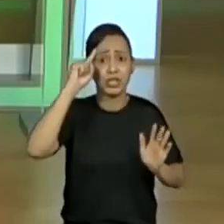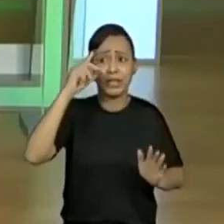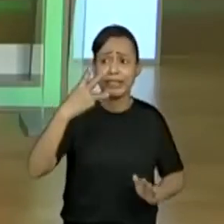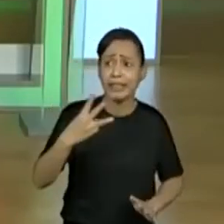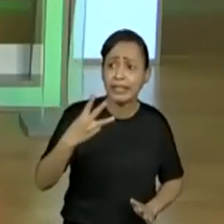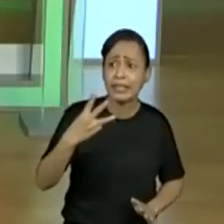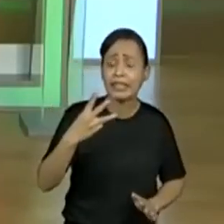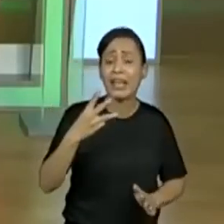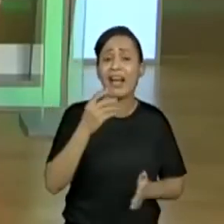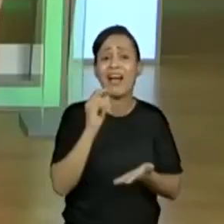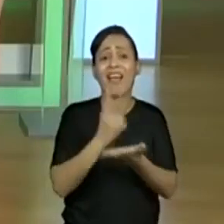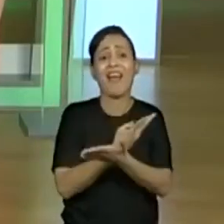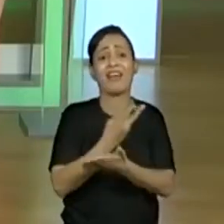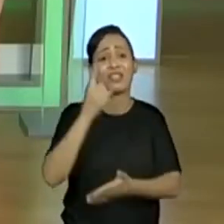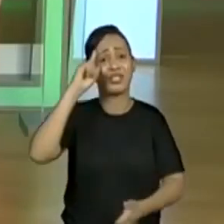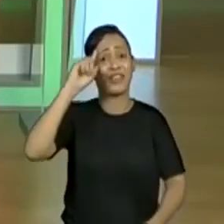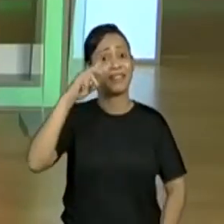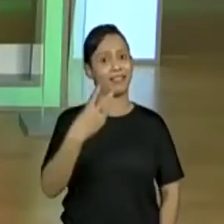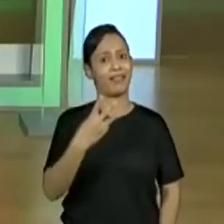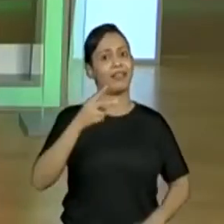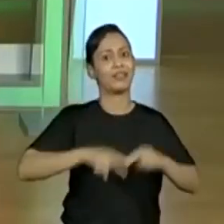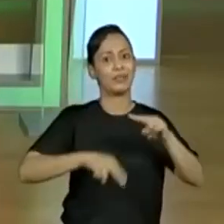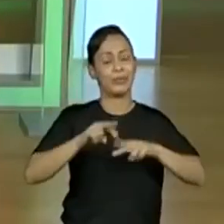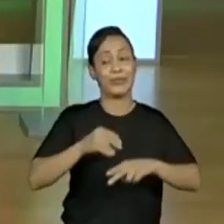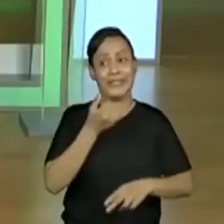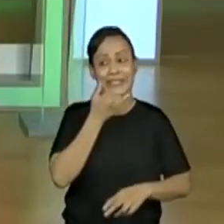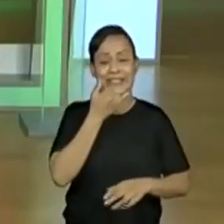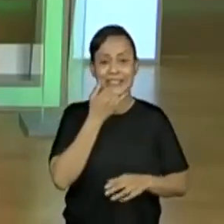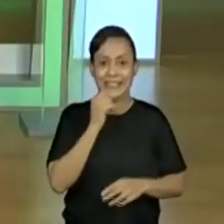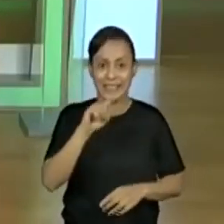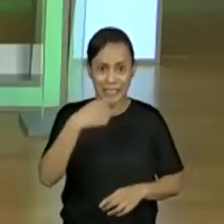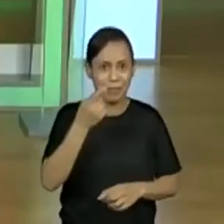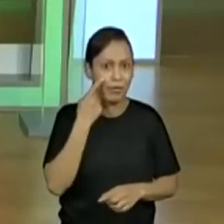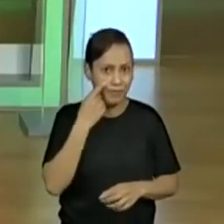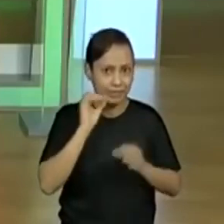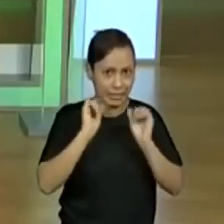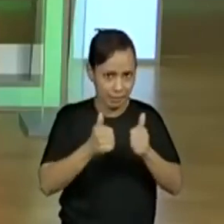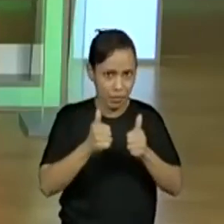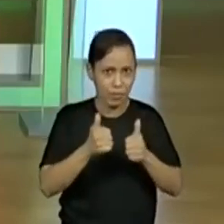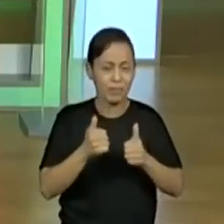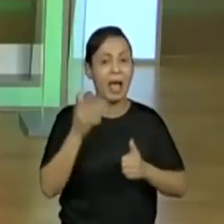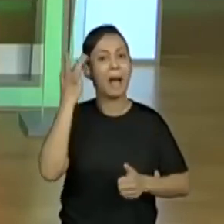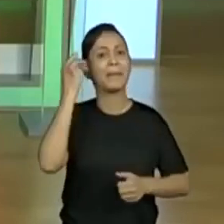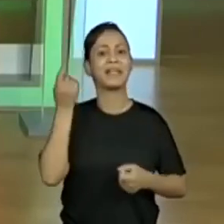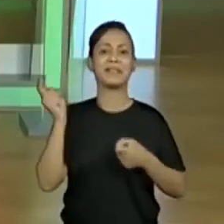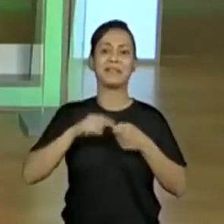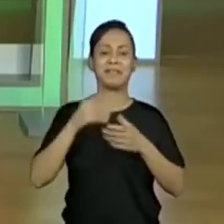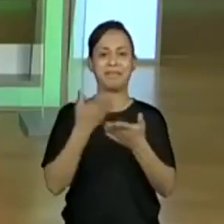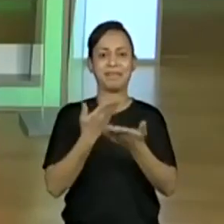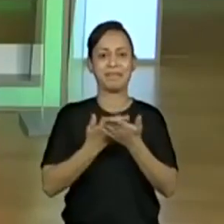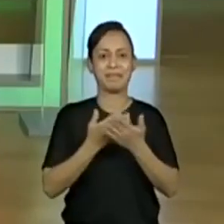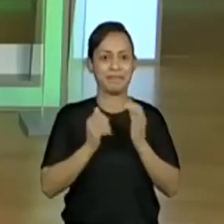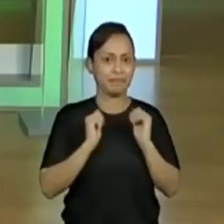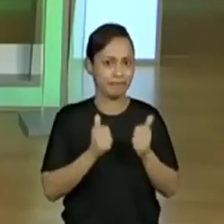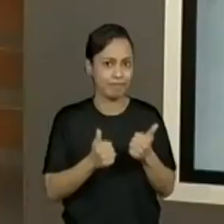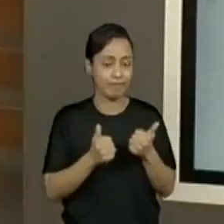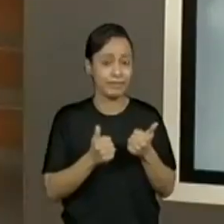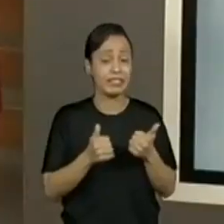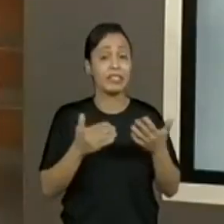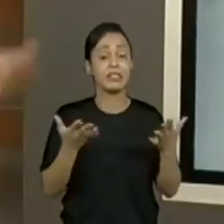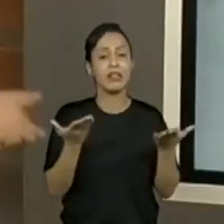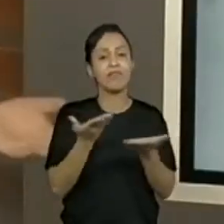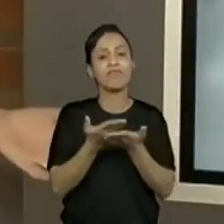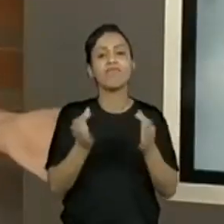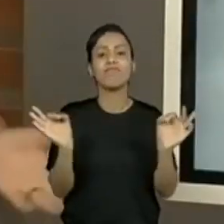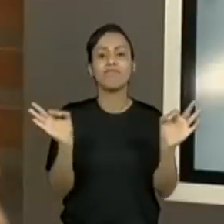mas parece que é dia 3 de junho, tá professora? Ah, a confirma depois. Confirma depois. E amanhã a gente está de volta. Sim, sim. E a gente encerra,